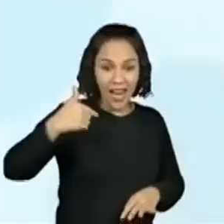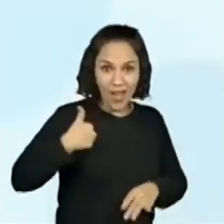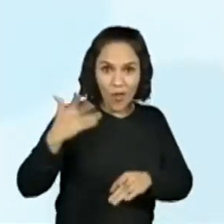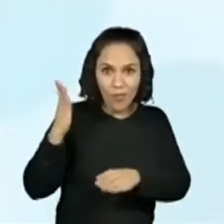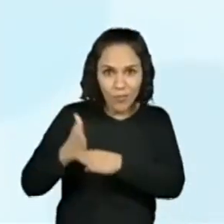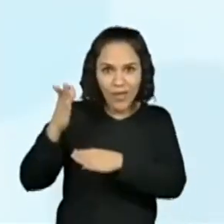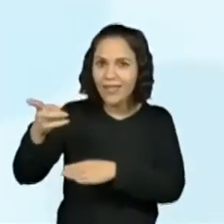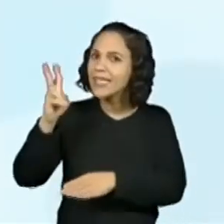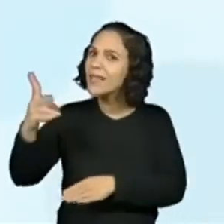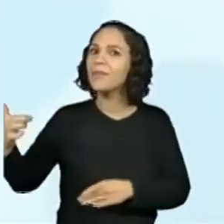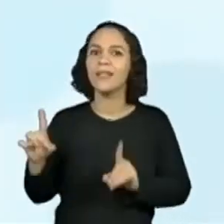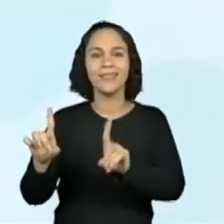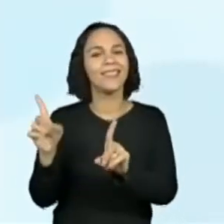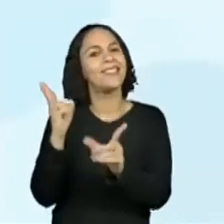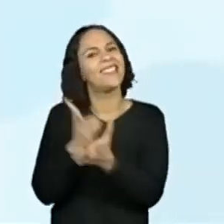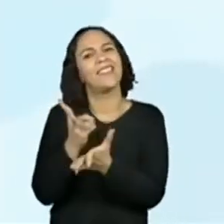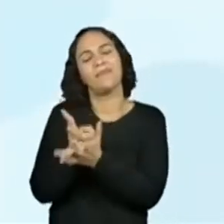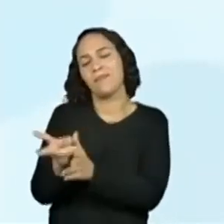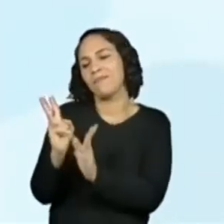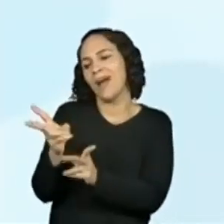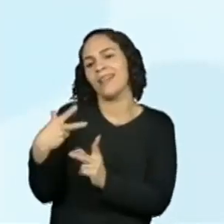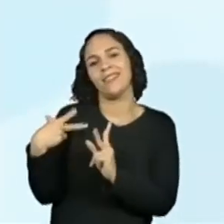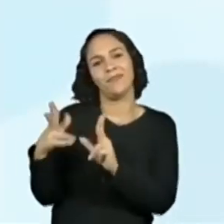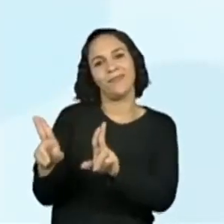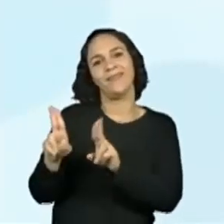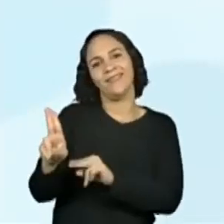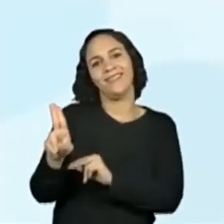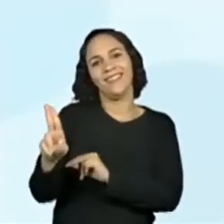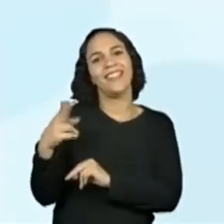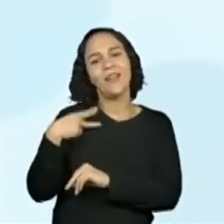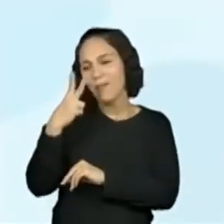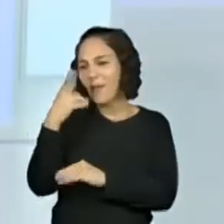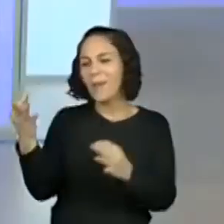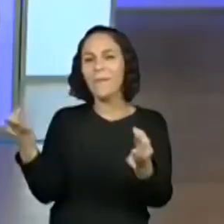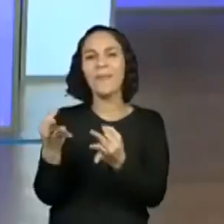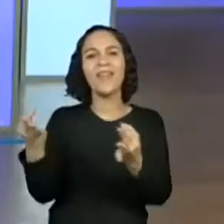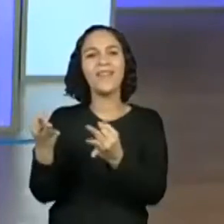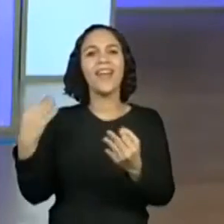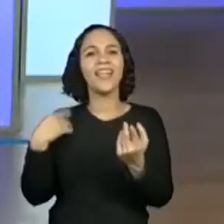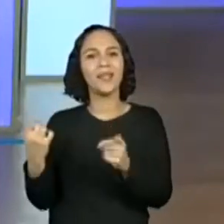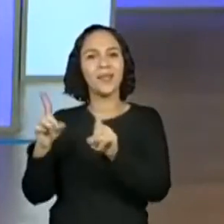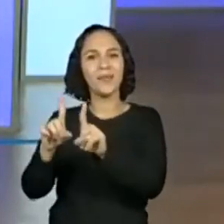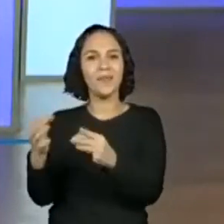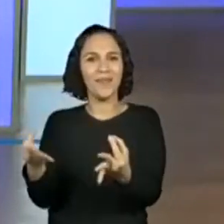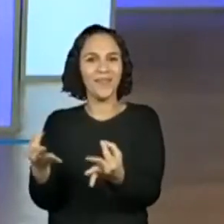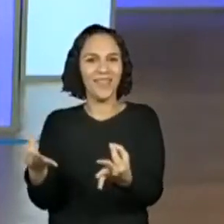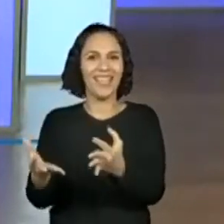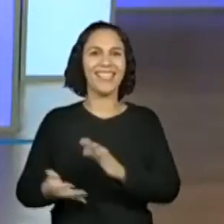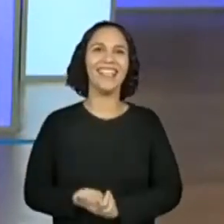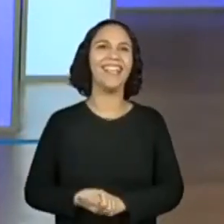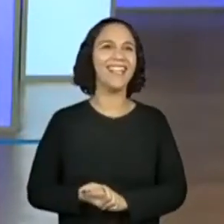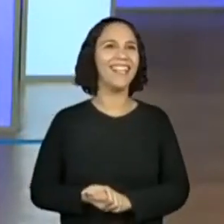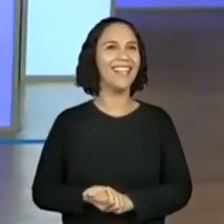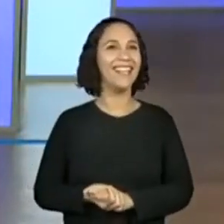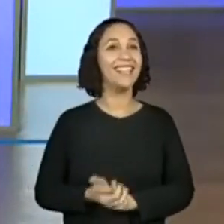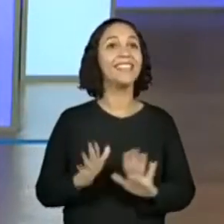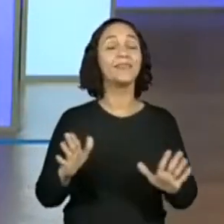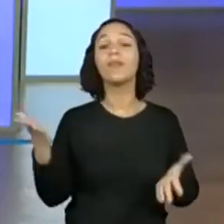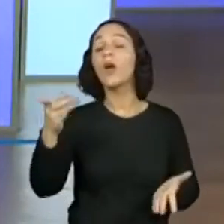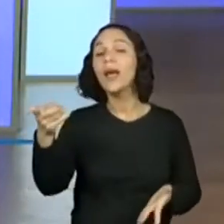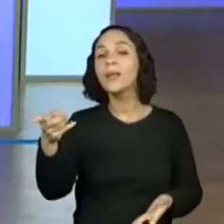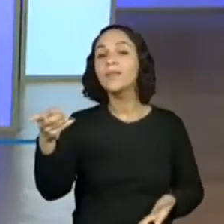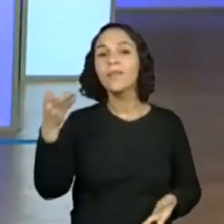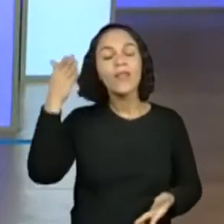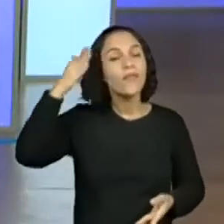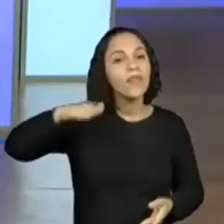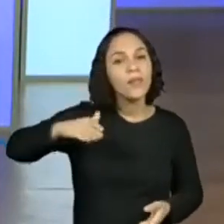minhas aulas, hein? Pode deixar. Aí eu já encontrei minha parceira ideal, hein? Vamos lá, vamos lá. E aí? A ProFran vai tirar